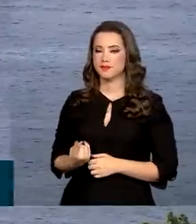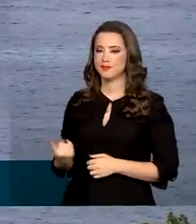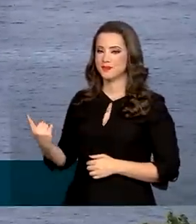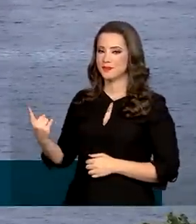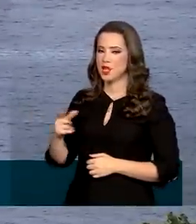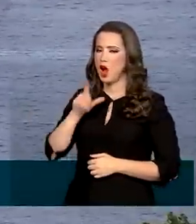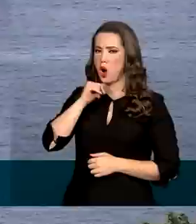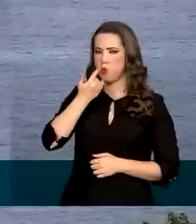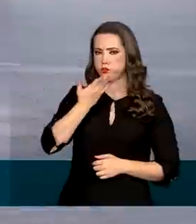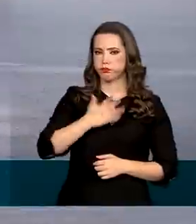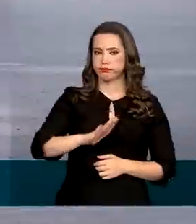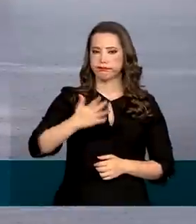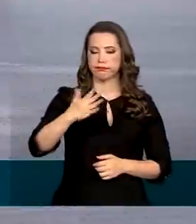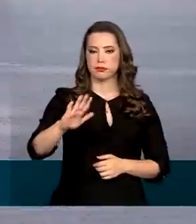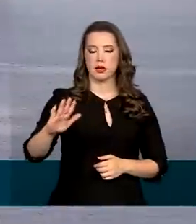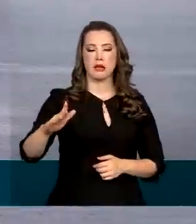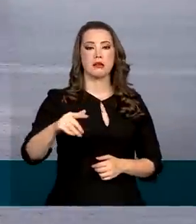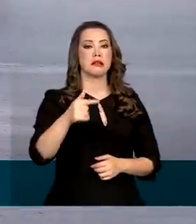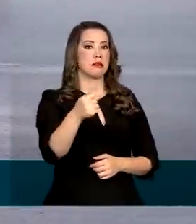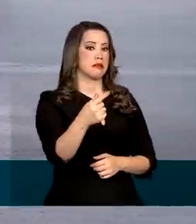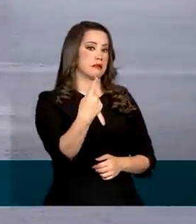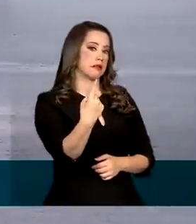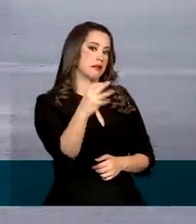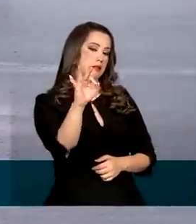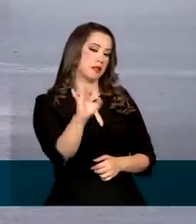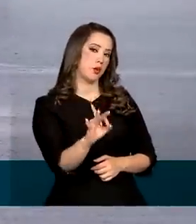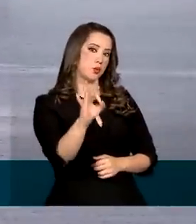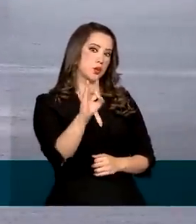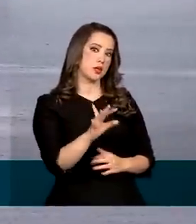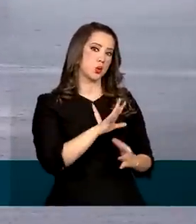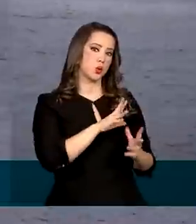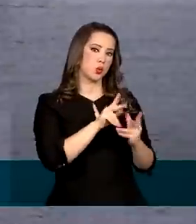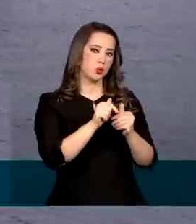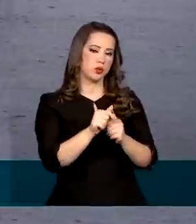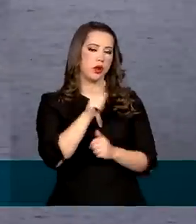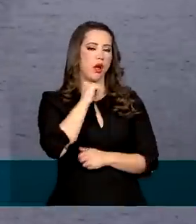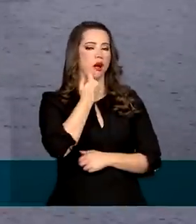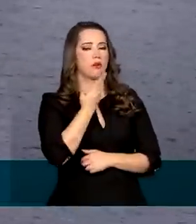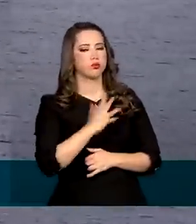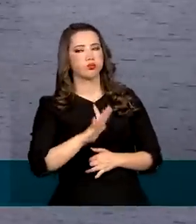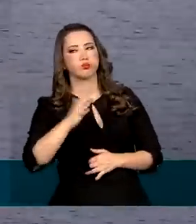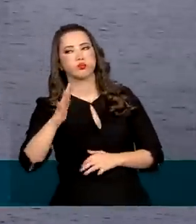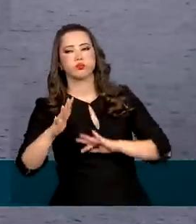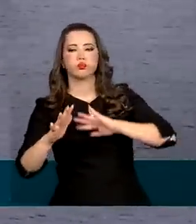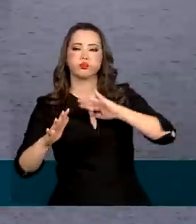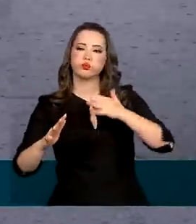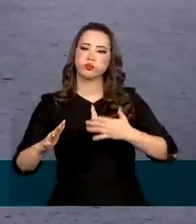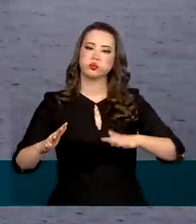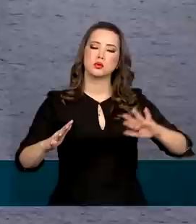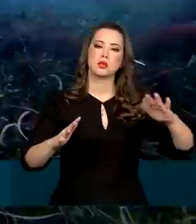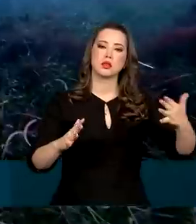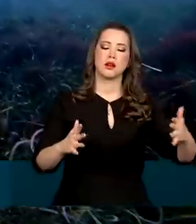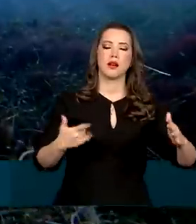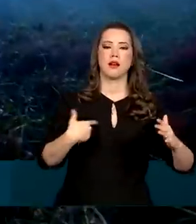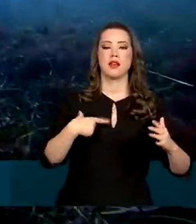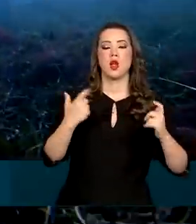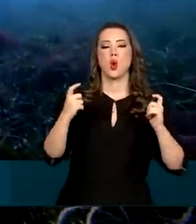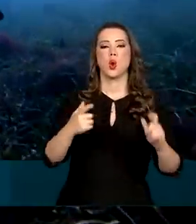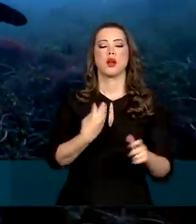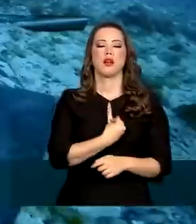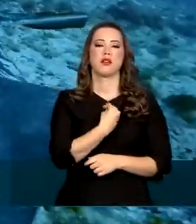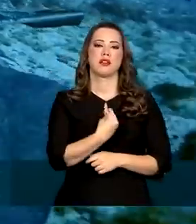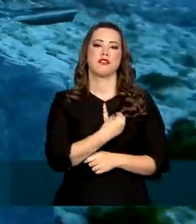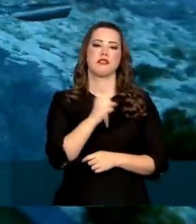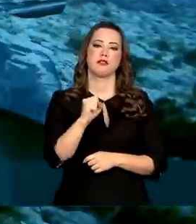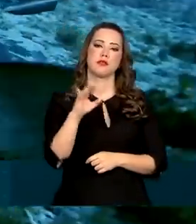os oceanos cobrem 71% do planeta e são o lar de cerca de 80% de toda a